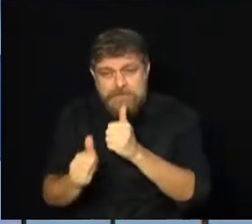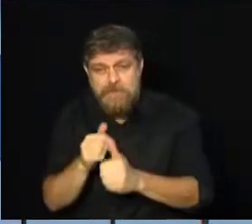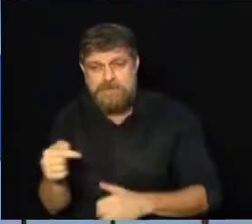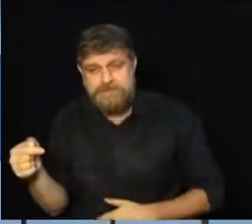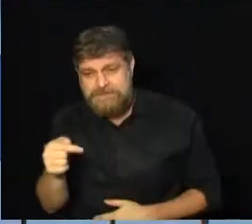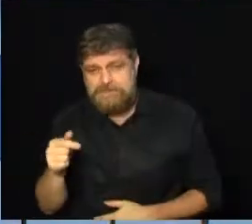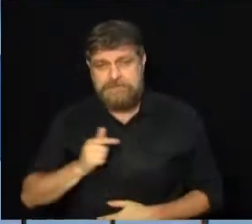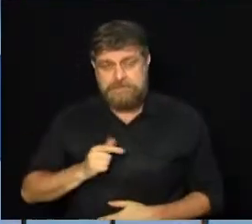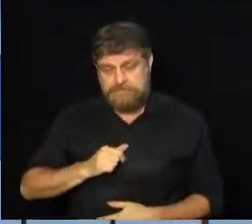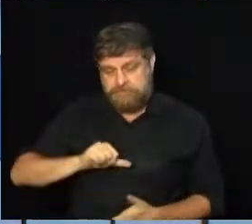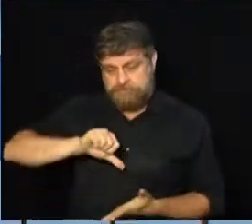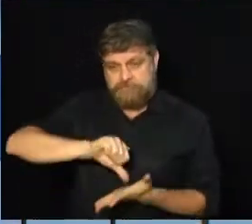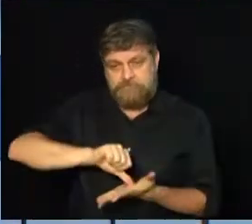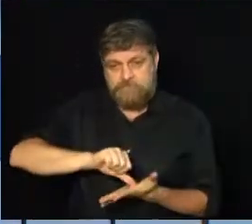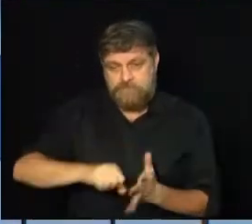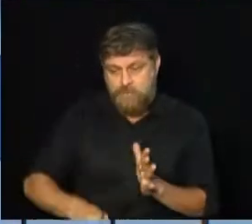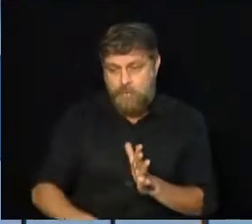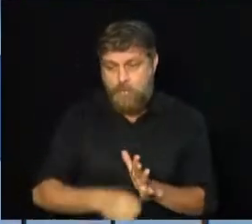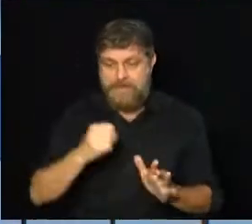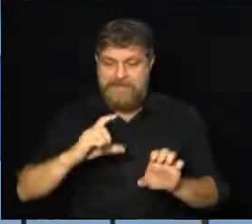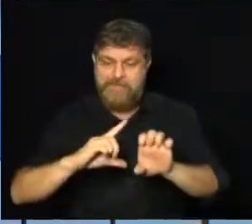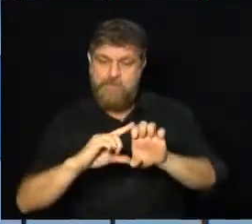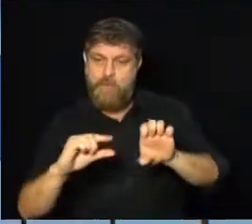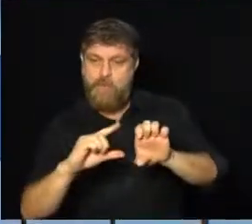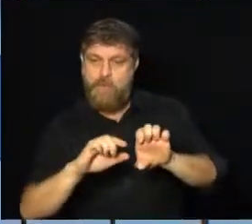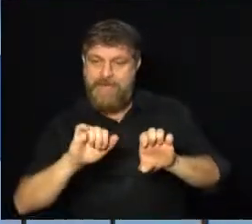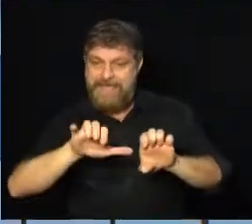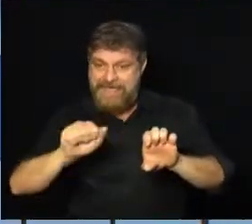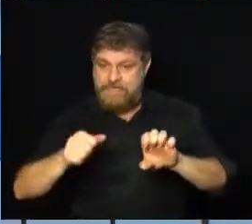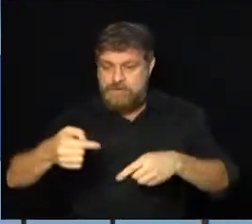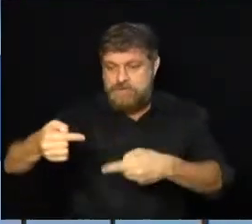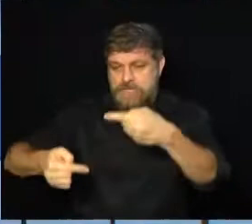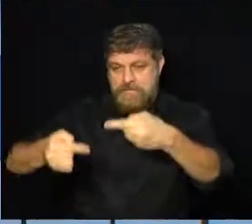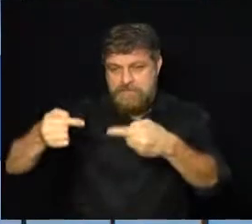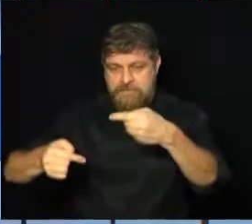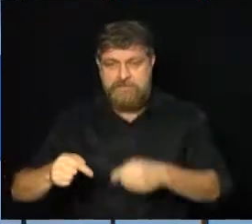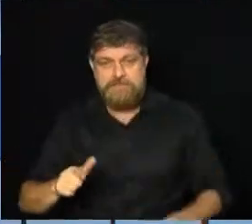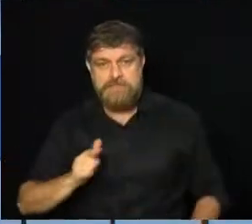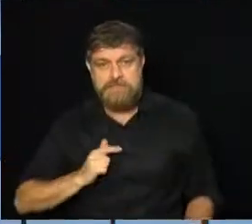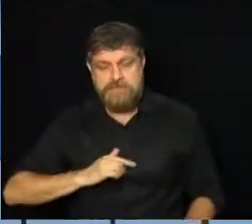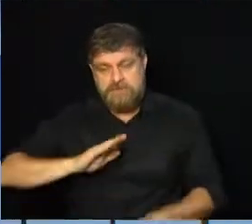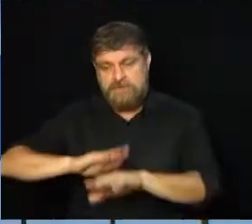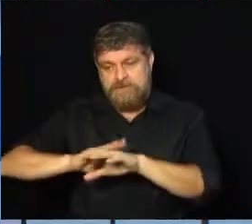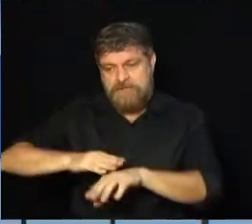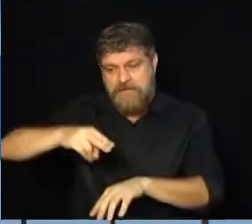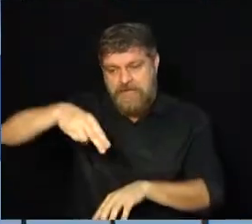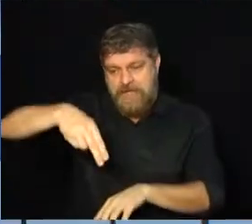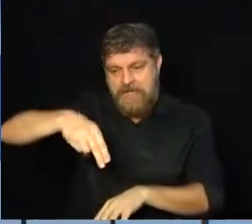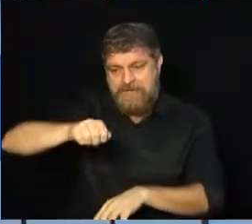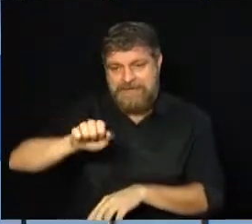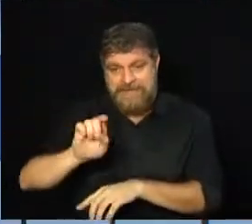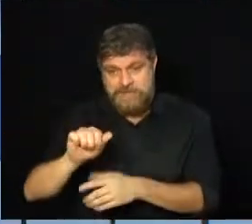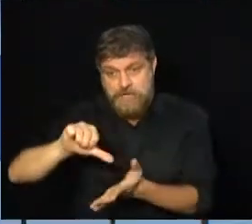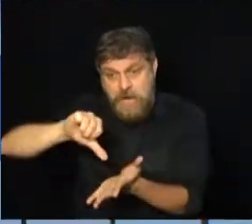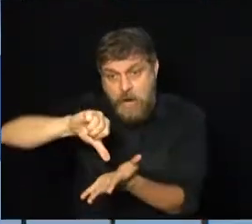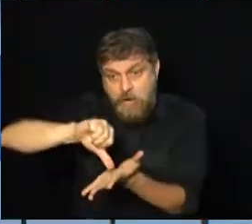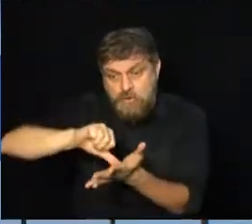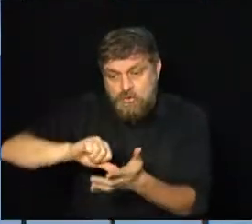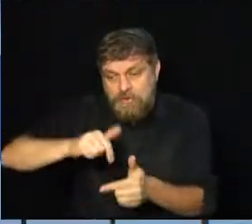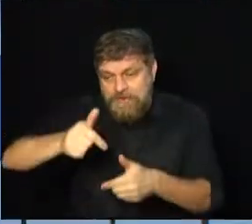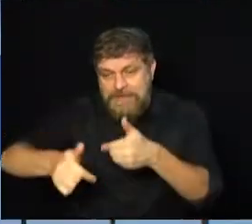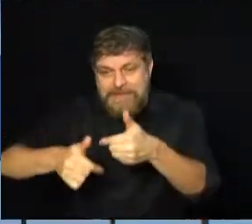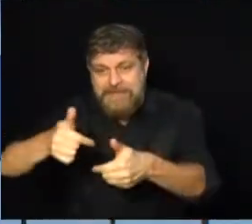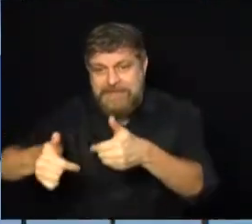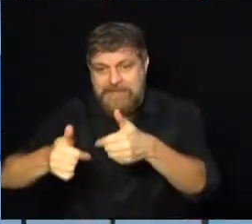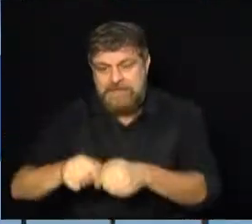que sediou o oitavo EJA em Debate, realizado pelo NAED Noroeste, o Núcleo de Ação Educativa